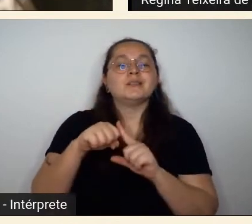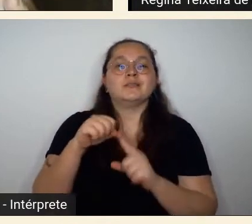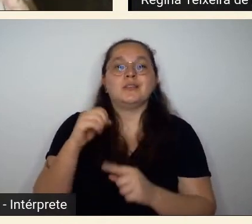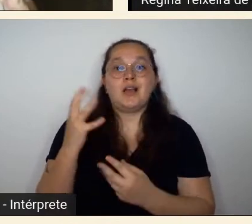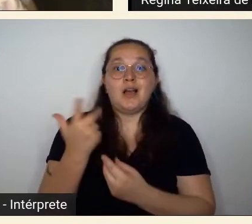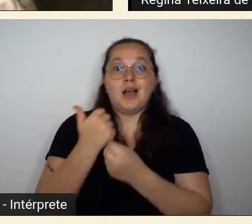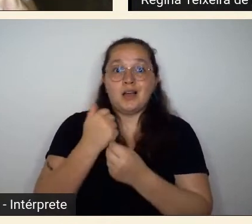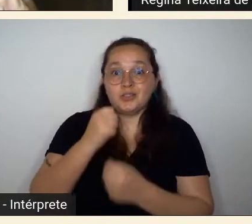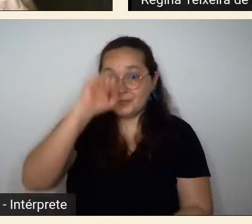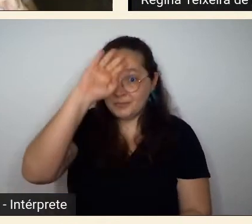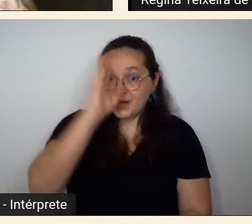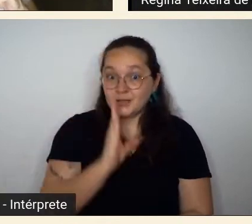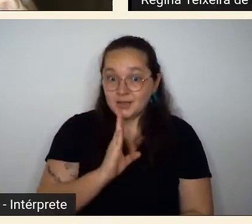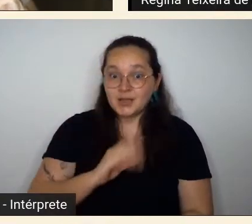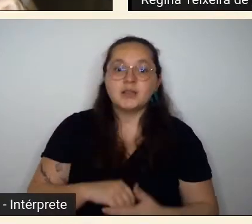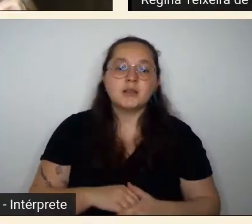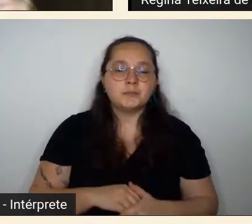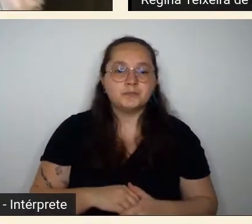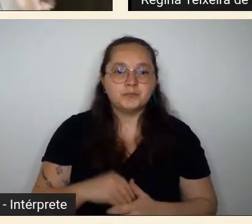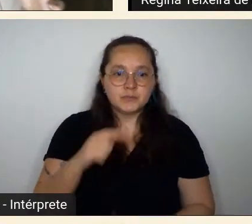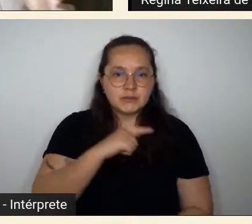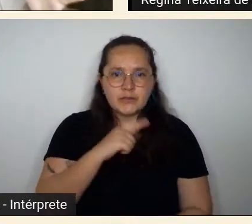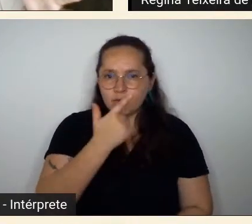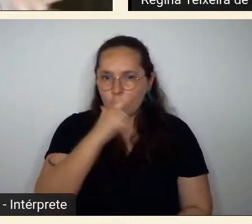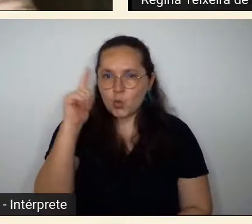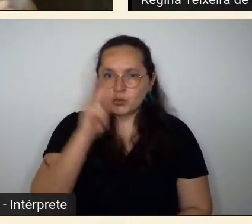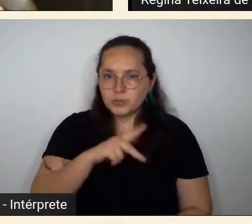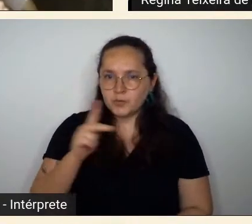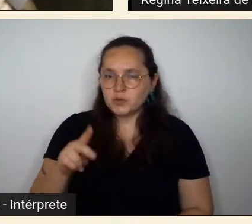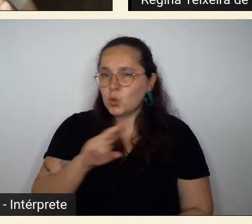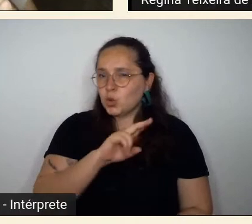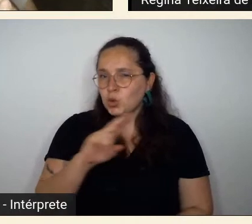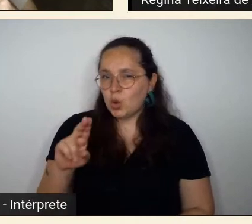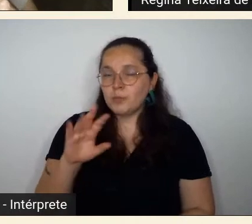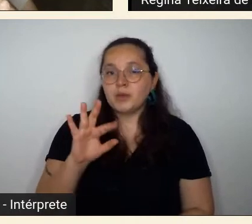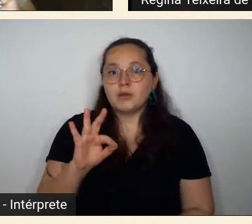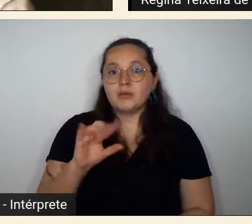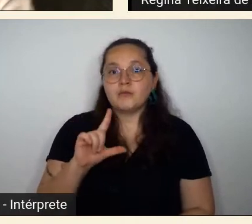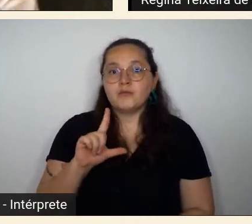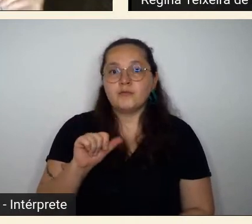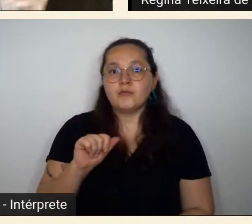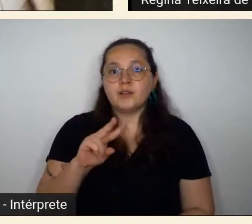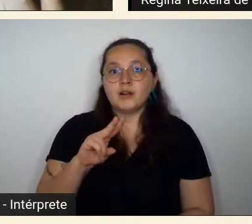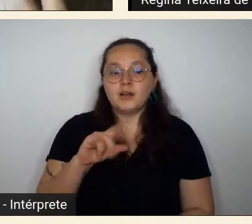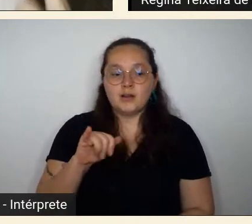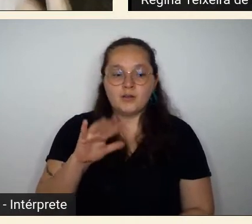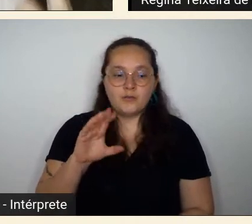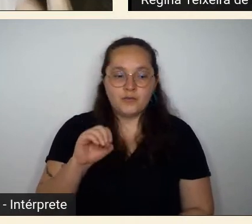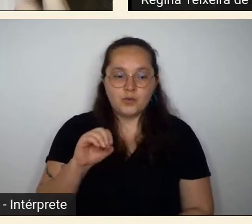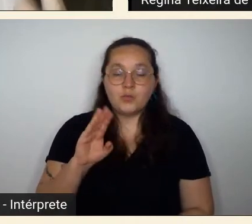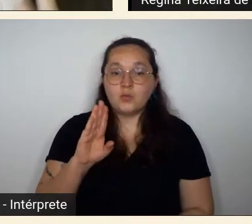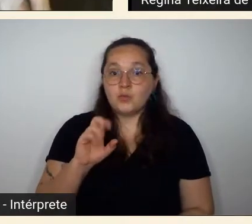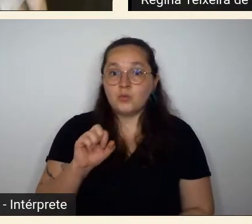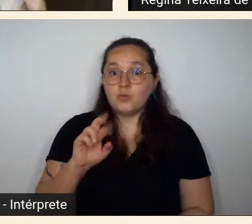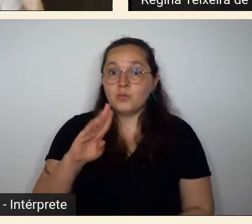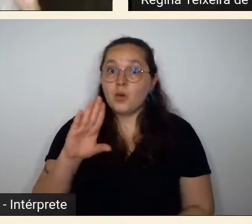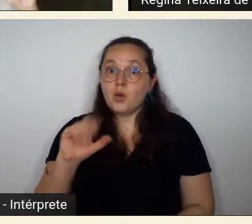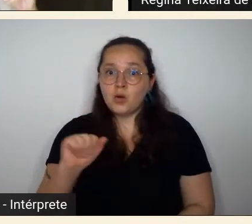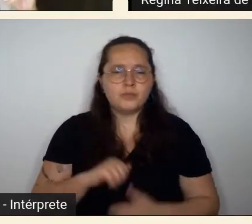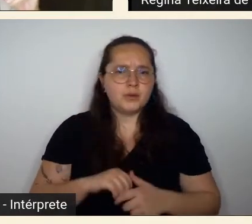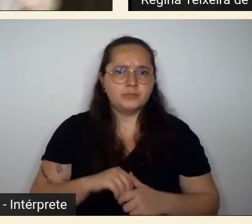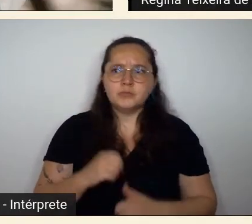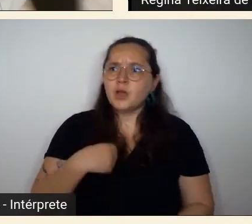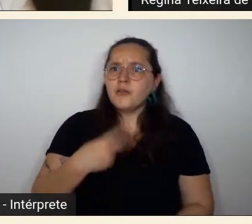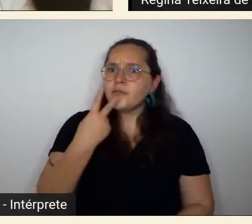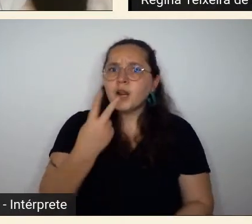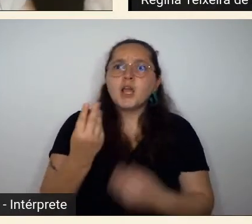justamente um outro professor o Flávio Bota que aliás é um adulto incrível ele falou mas como você vai entregar todo mundo